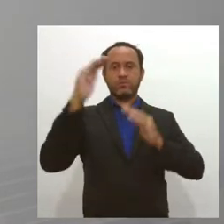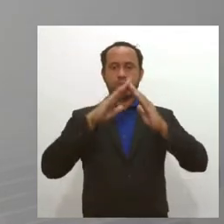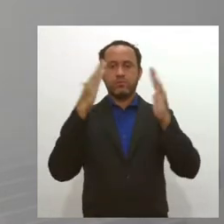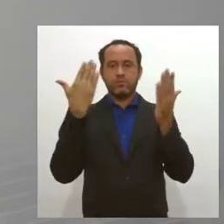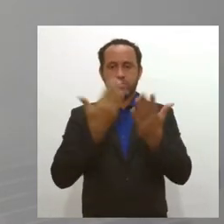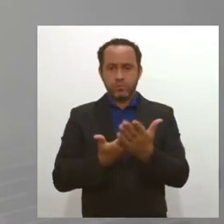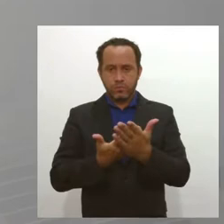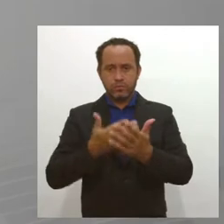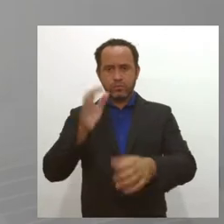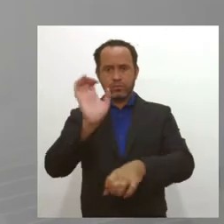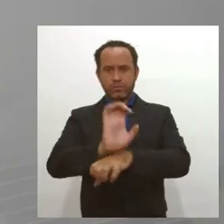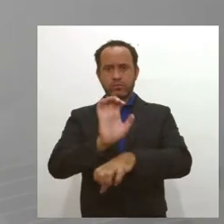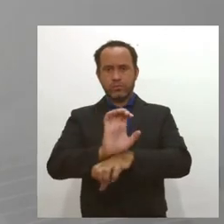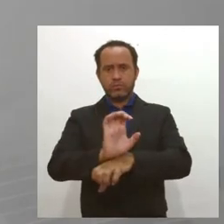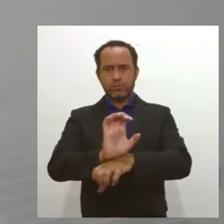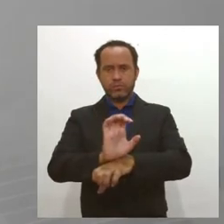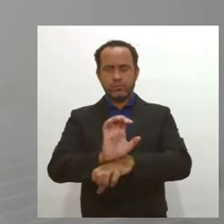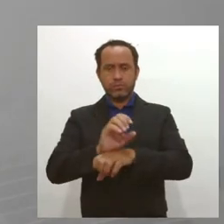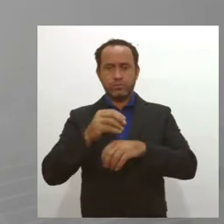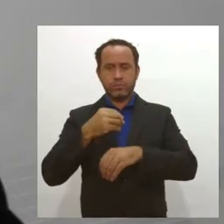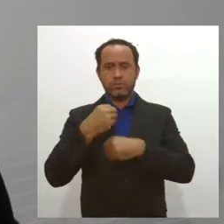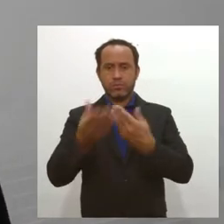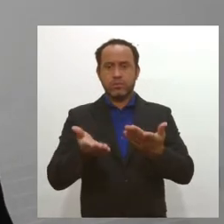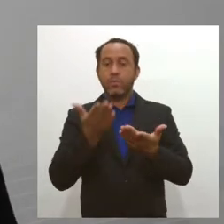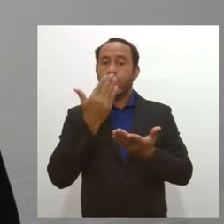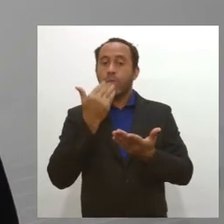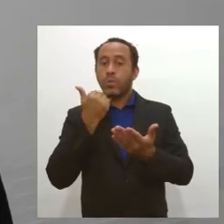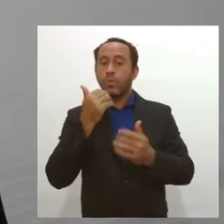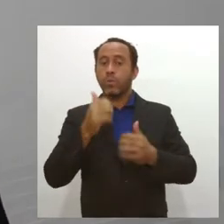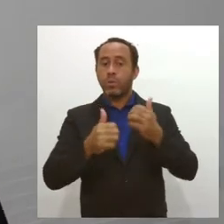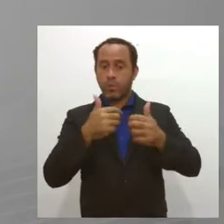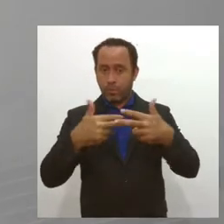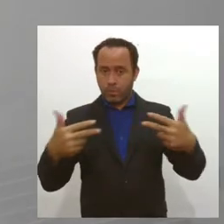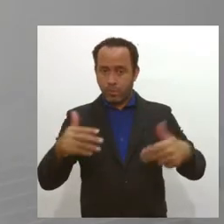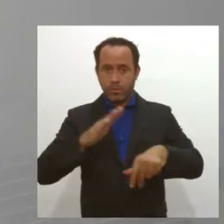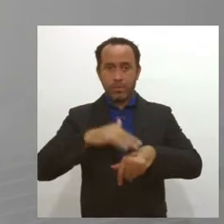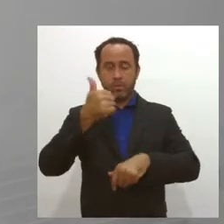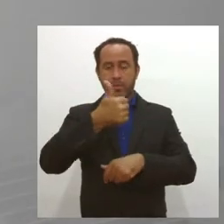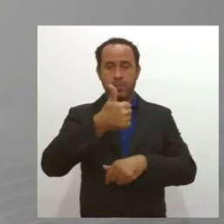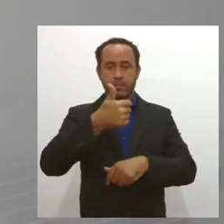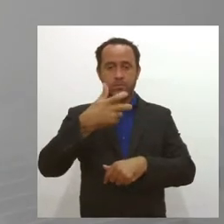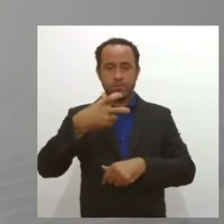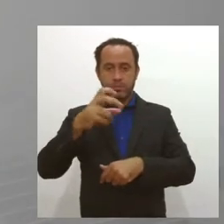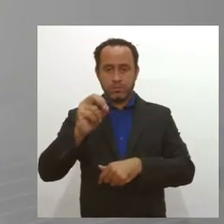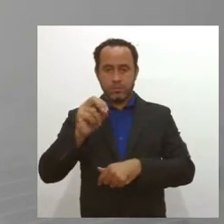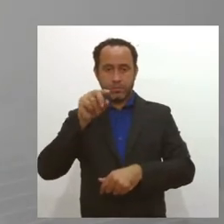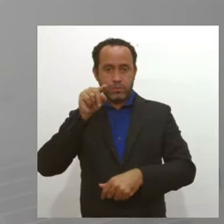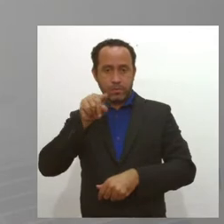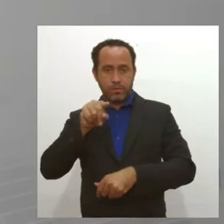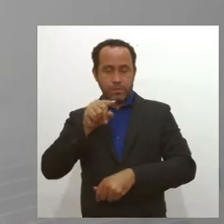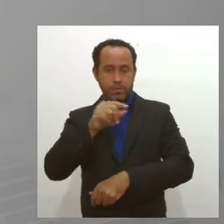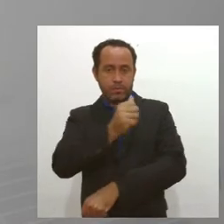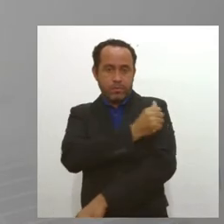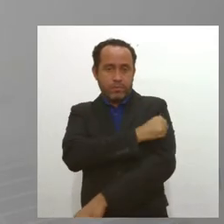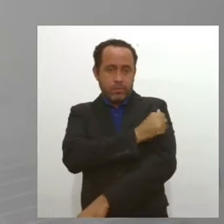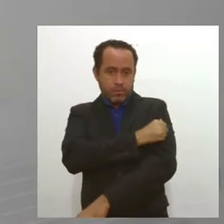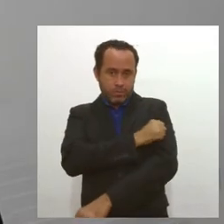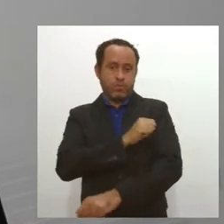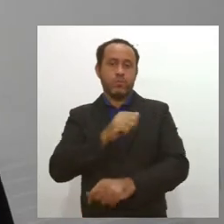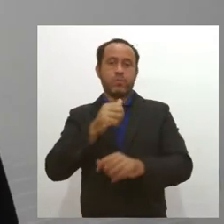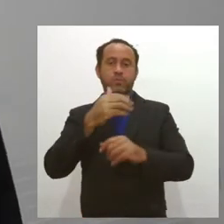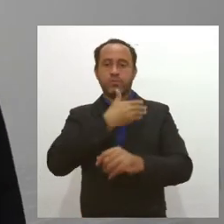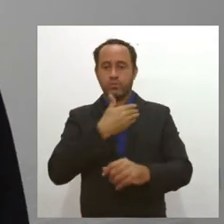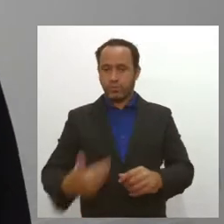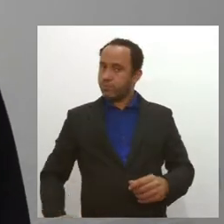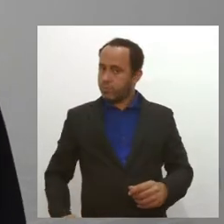públicas estaduais, que é a distribuição de kit de alimentação a mais de 150 mil alunos da rede pública